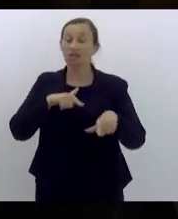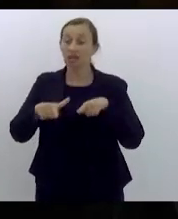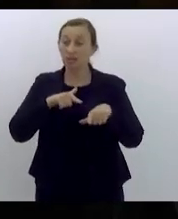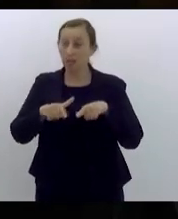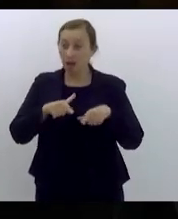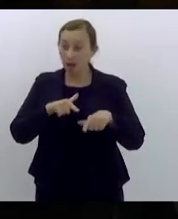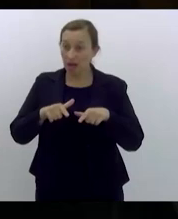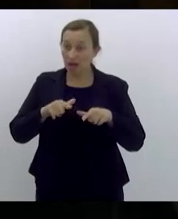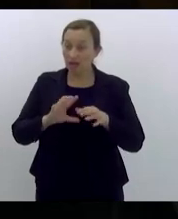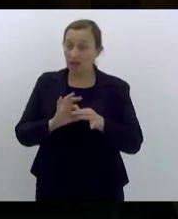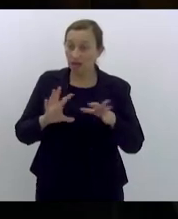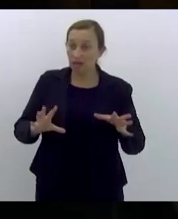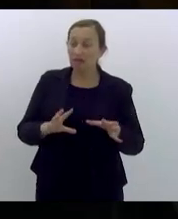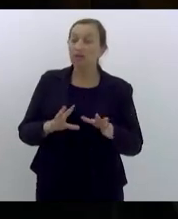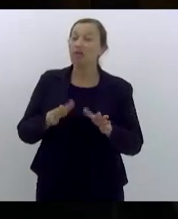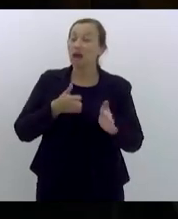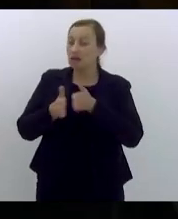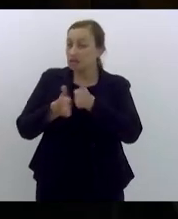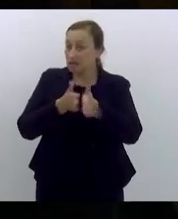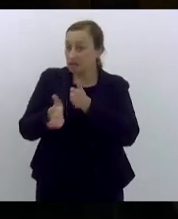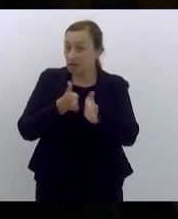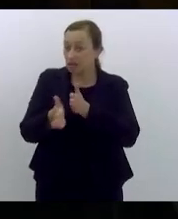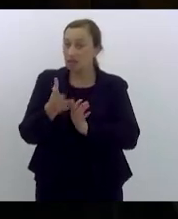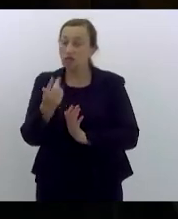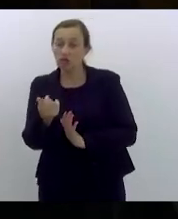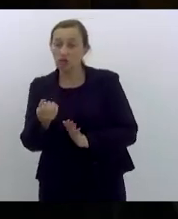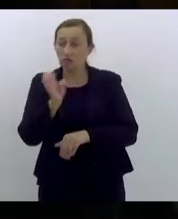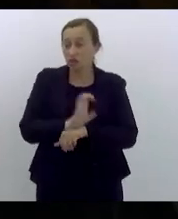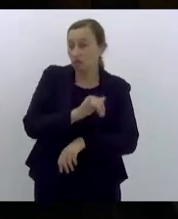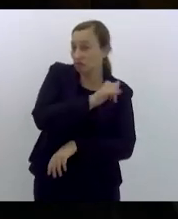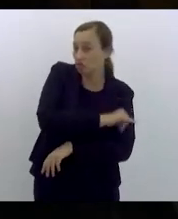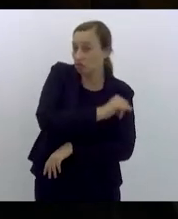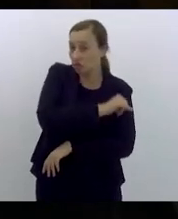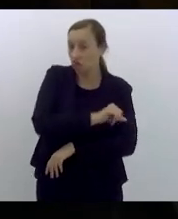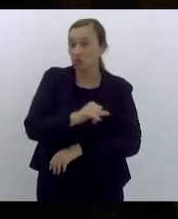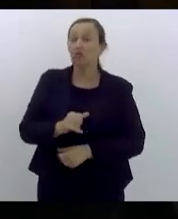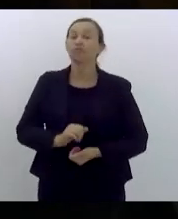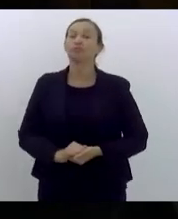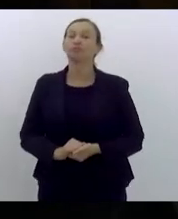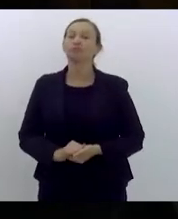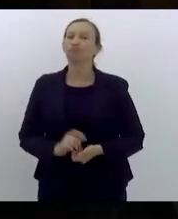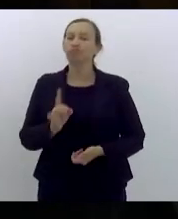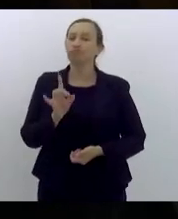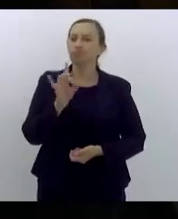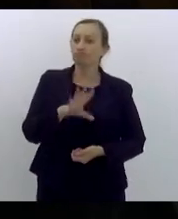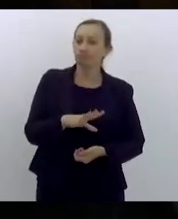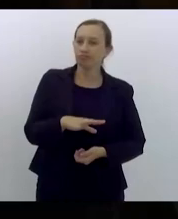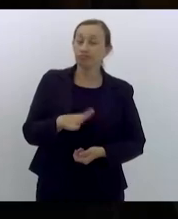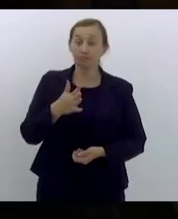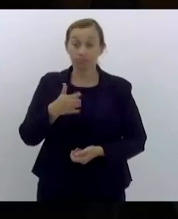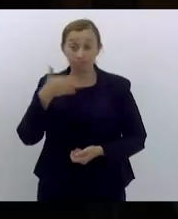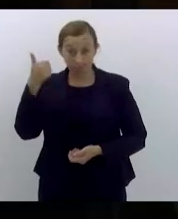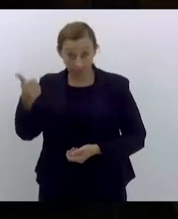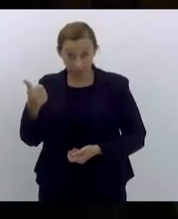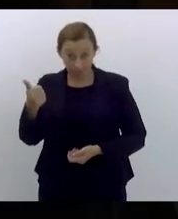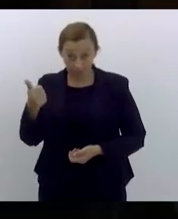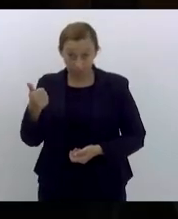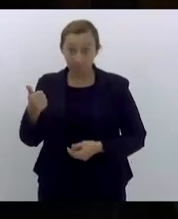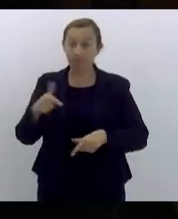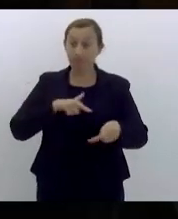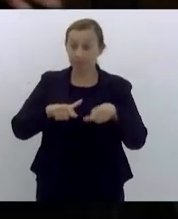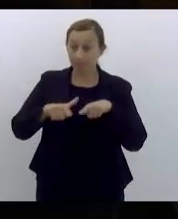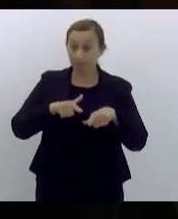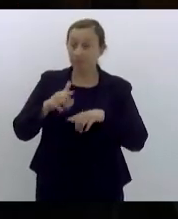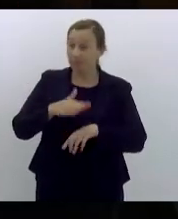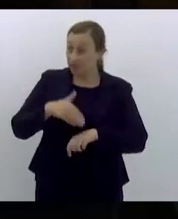acesso facilitado aos créditos emitidos pelo governo do estado do Rio de Janeiro garantindo não só melhoria das suas condições de trabalho